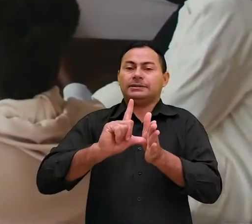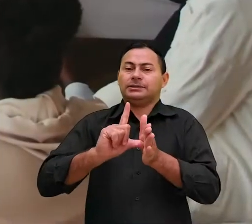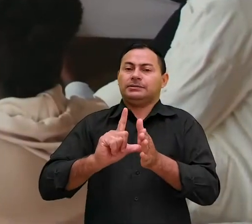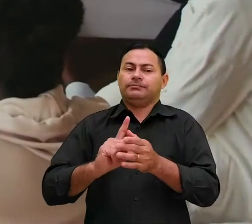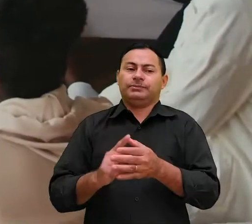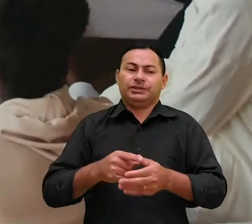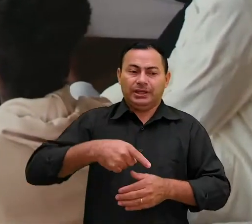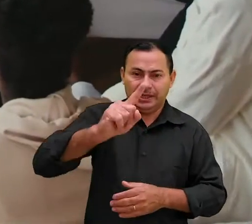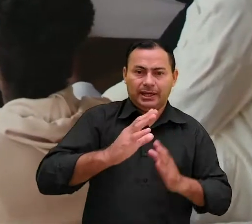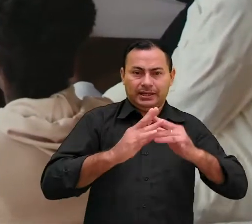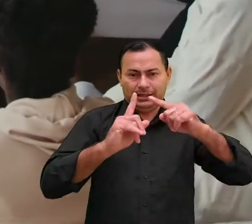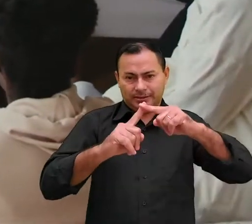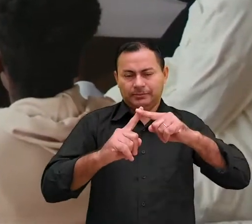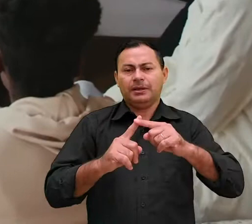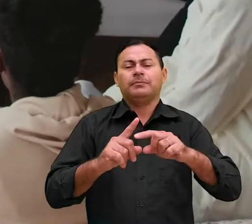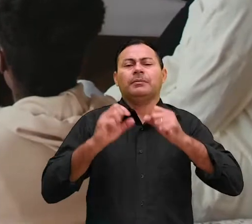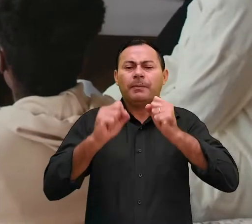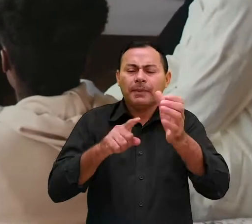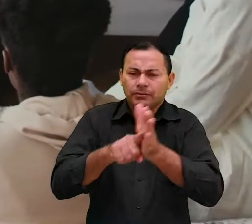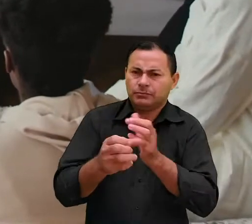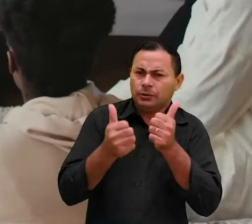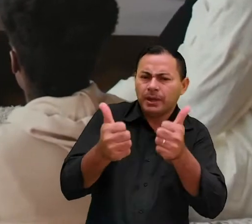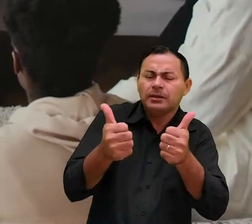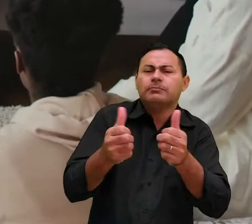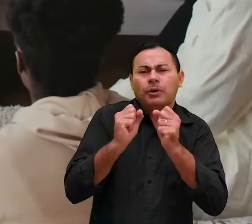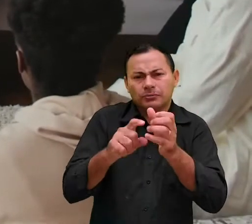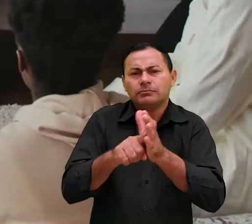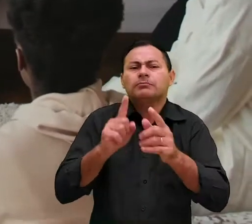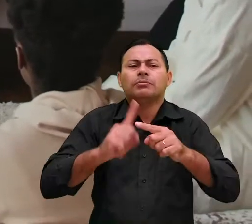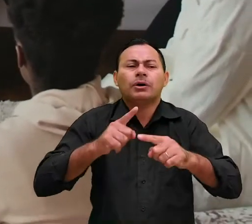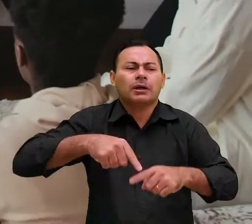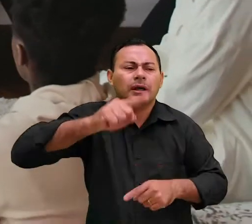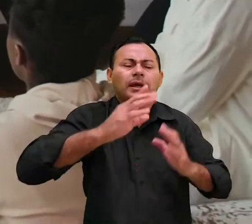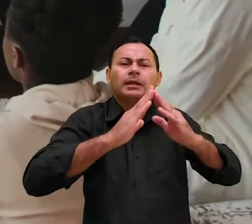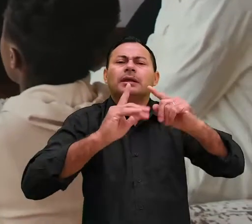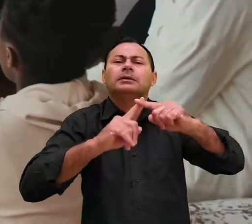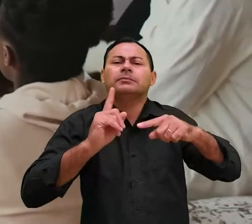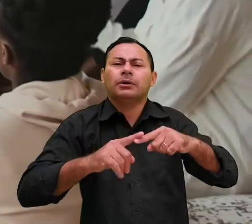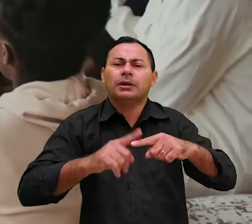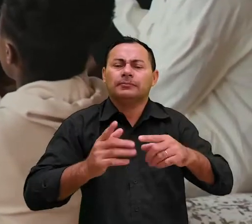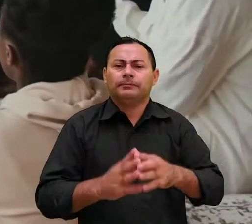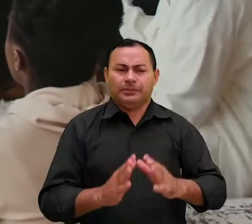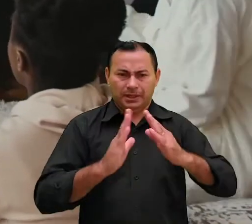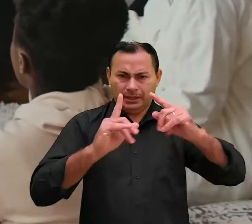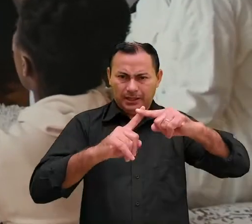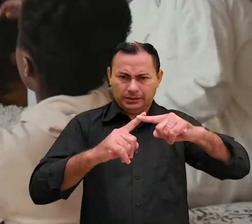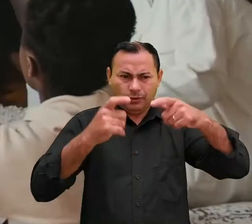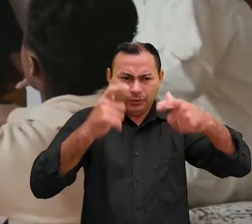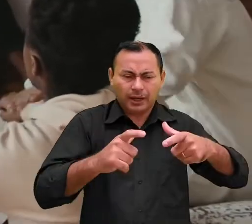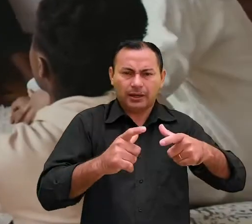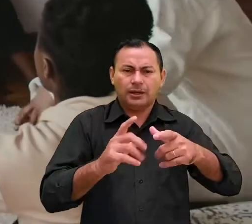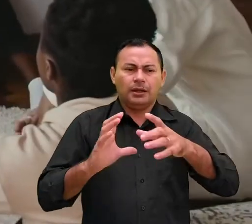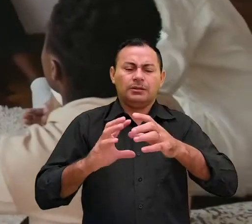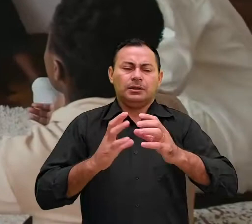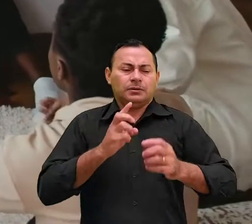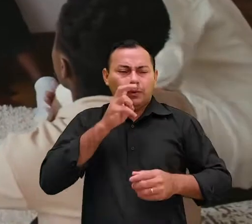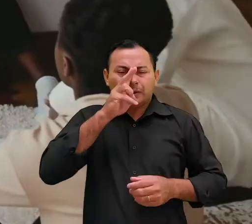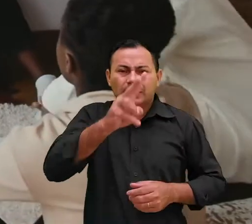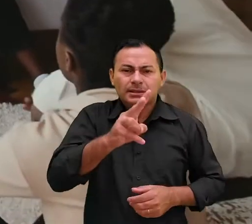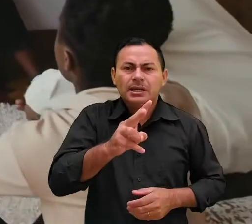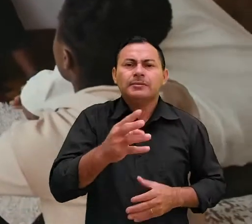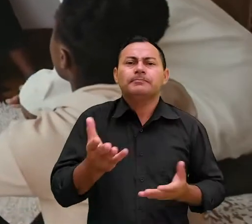crentes. Podemos então perguntar, muito bem, então por que ir à igreja? A igreja não é um lugar para se